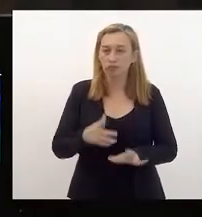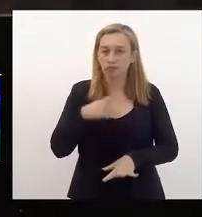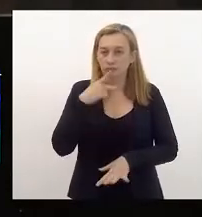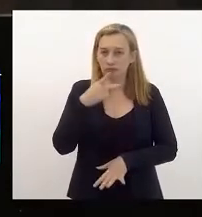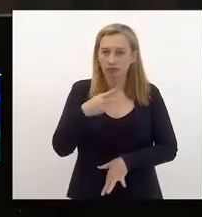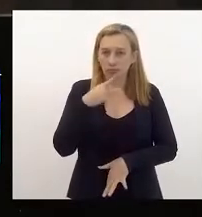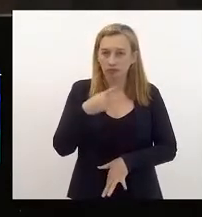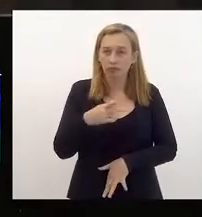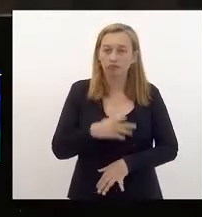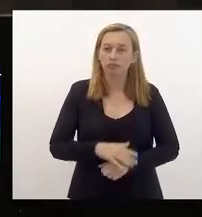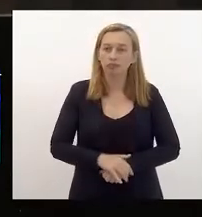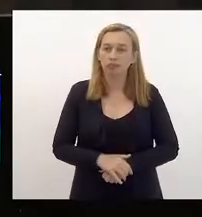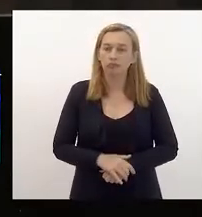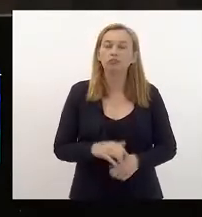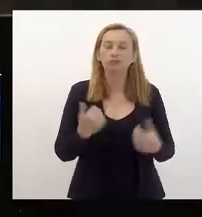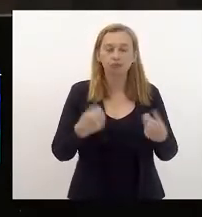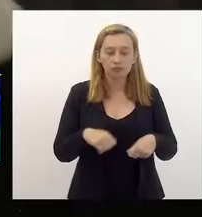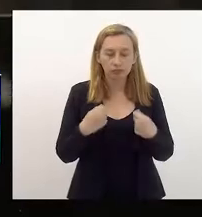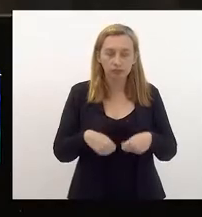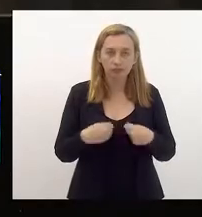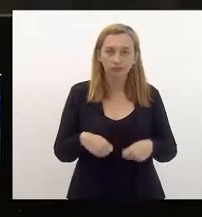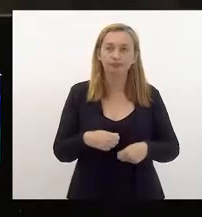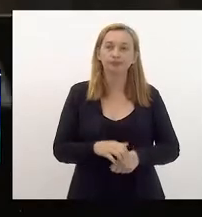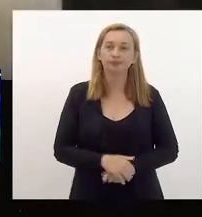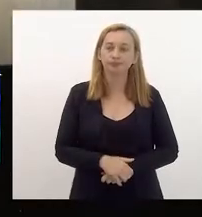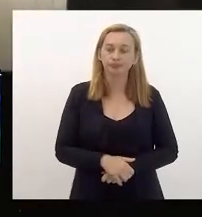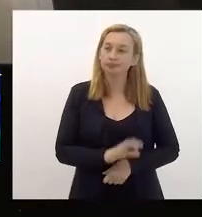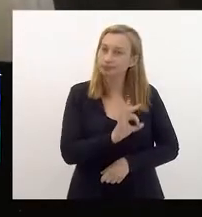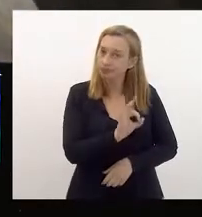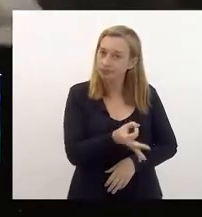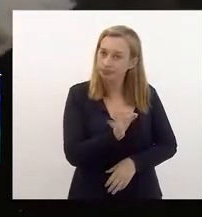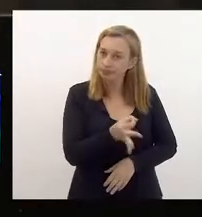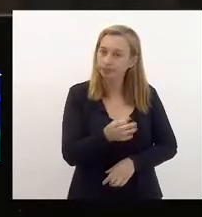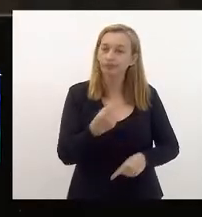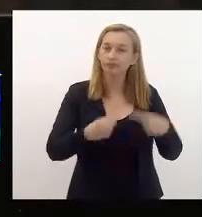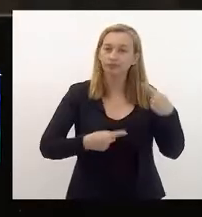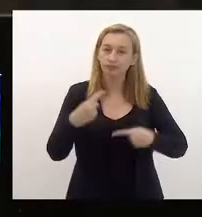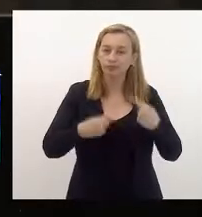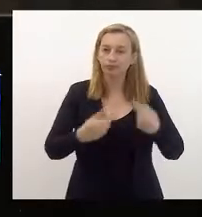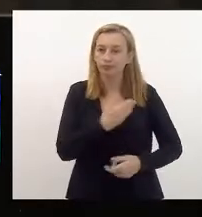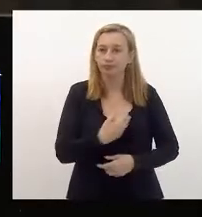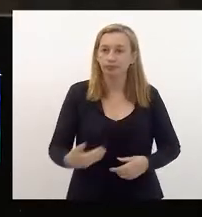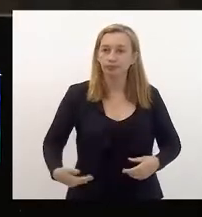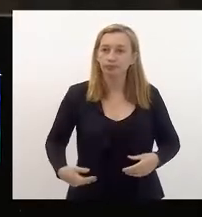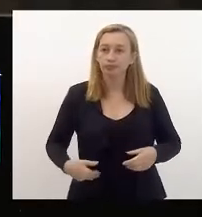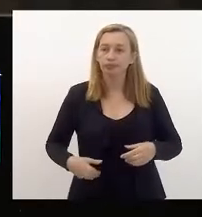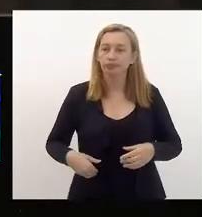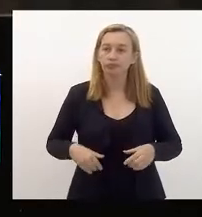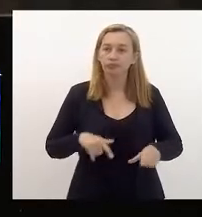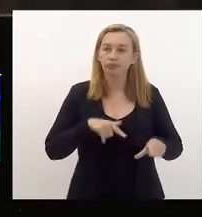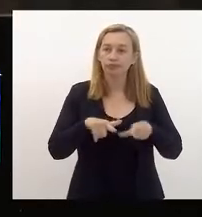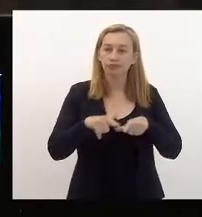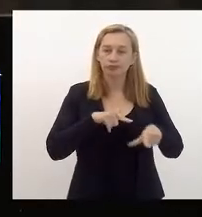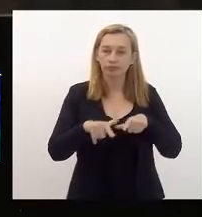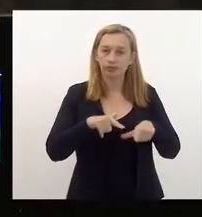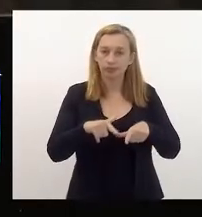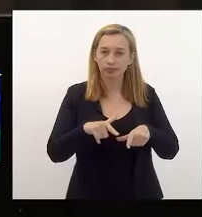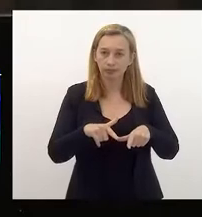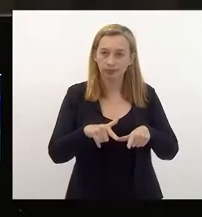dizendo que a gente precisa garantir efetivamente políticas públicas de geração de trabalho e renda,